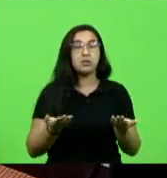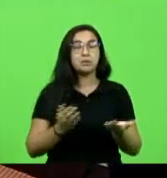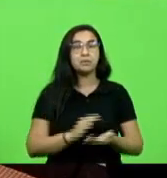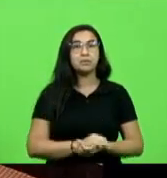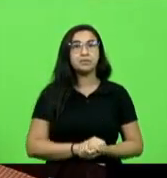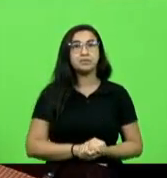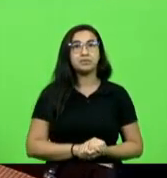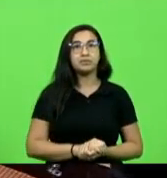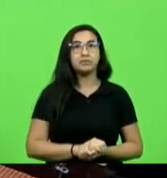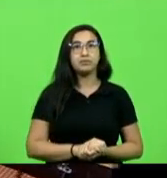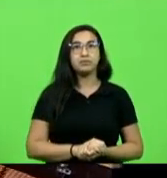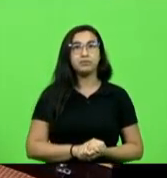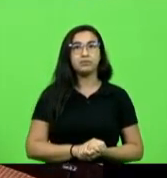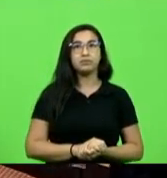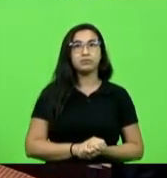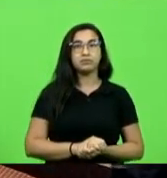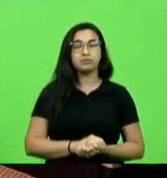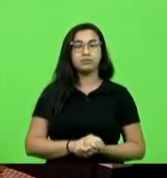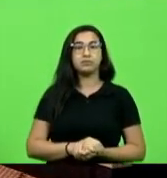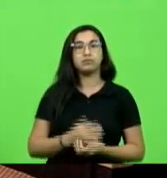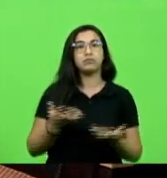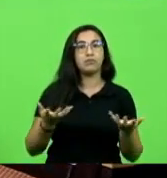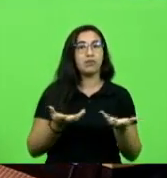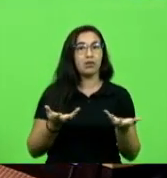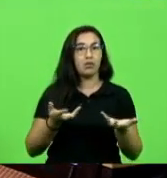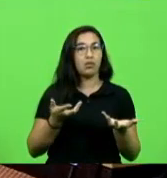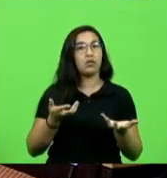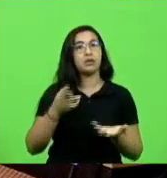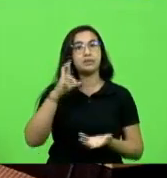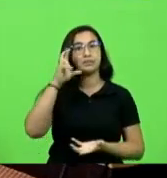dando continuidade ao deputado Alba por 10 minutos